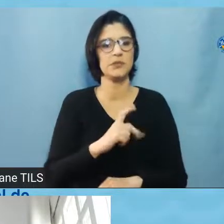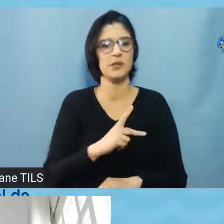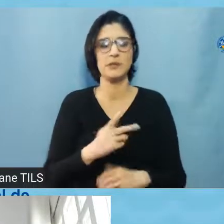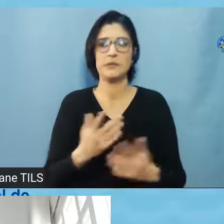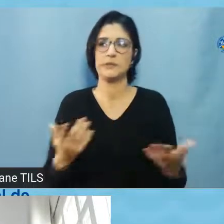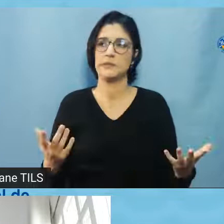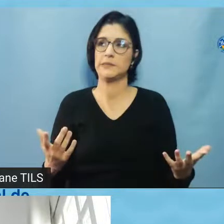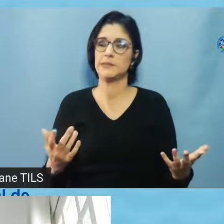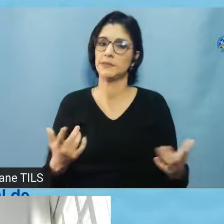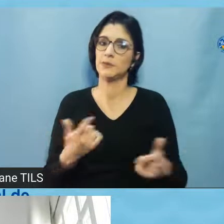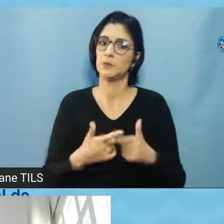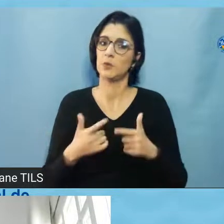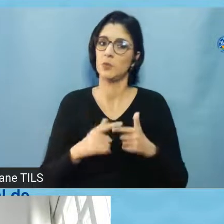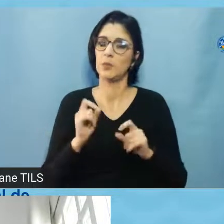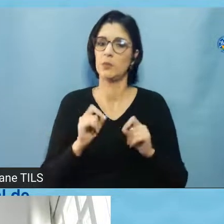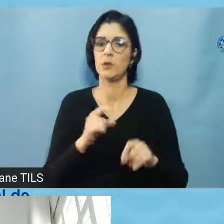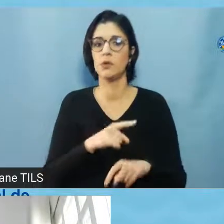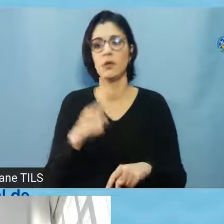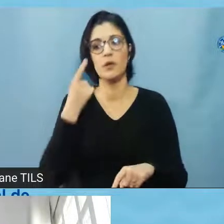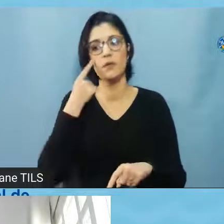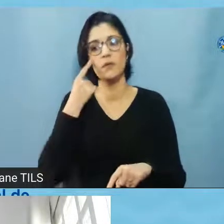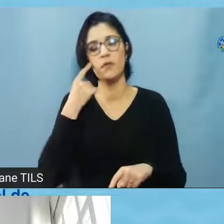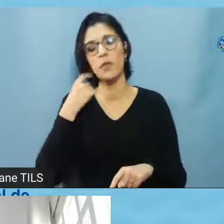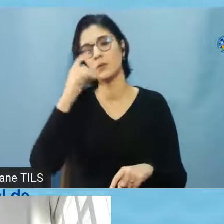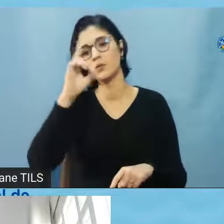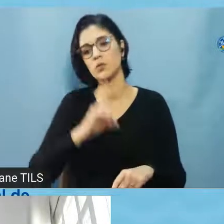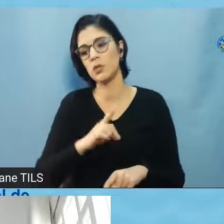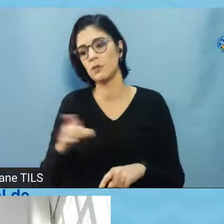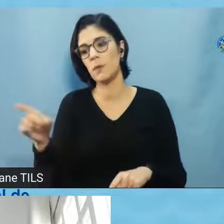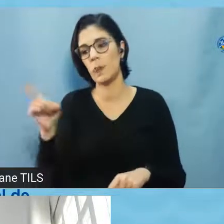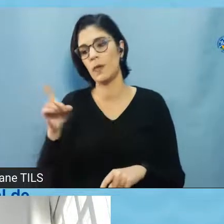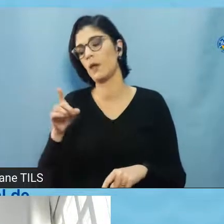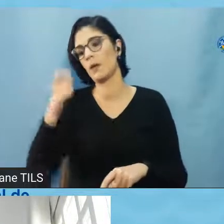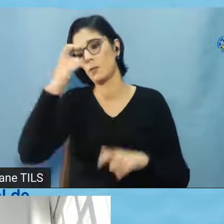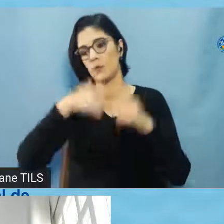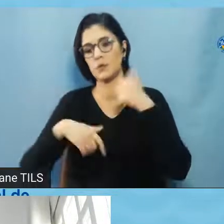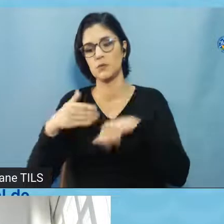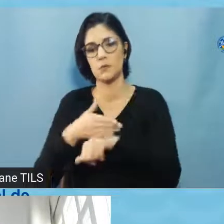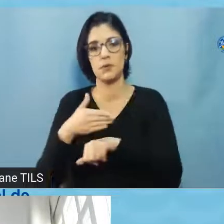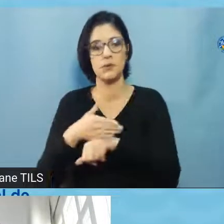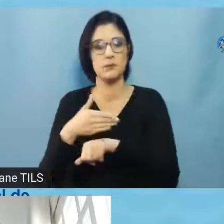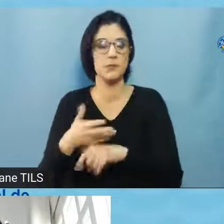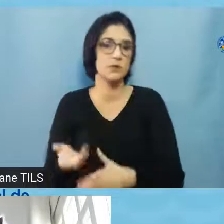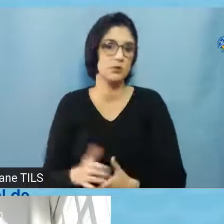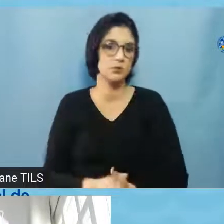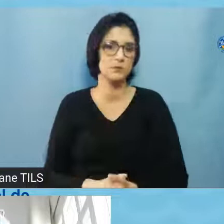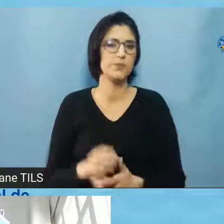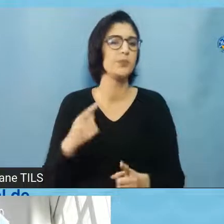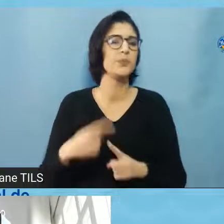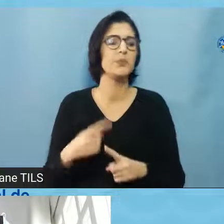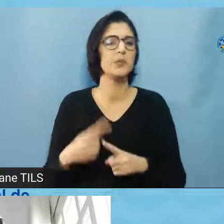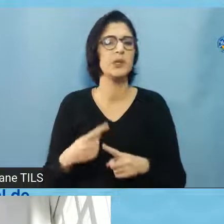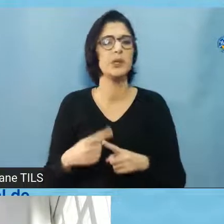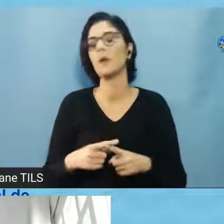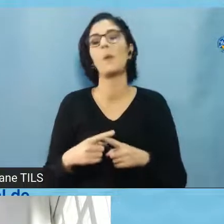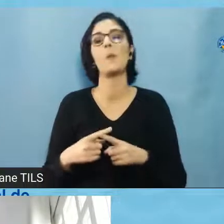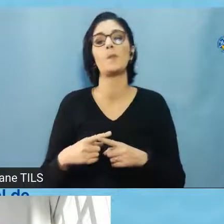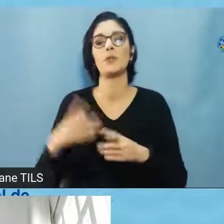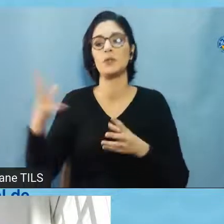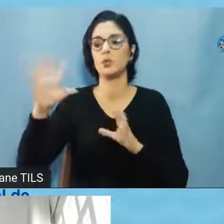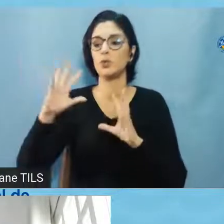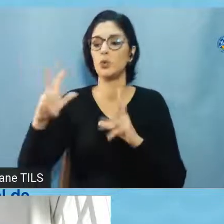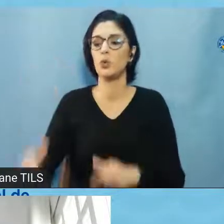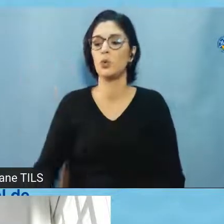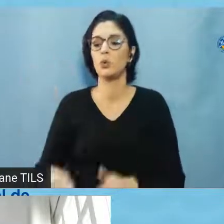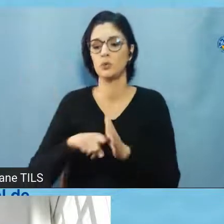os direitos dos participantes, tá, então, por que que a gente submete todos os projetos para a análise de um comitê, né,